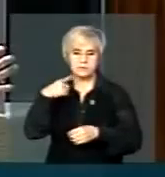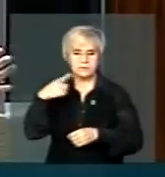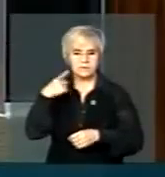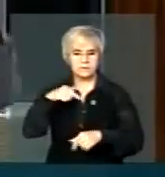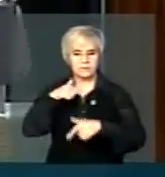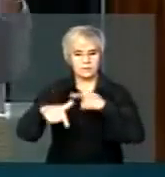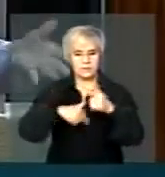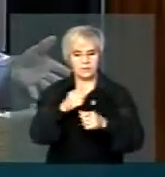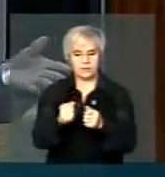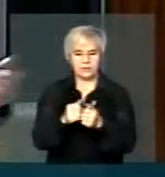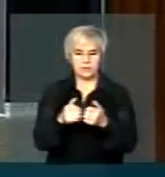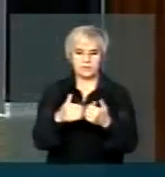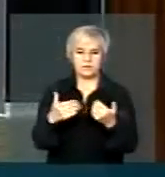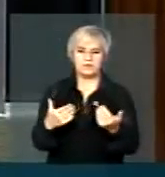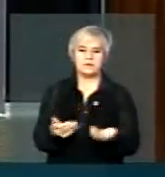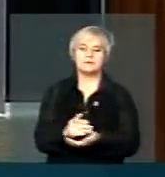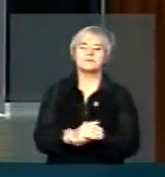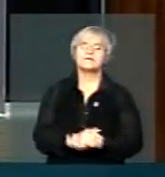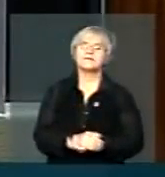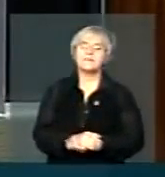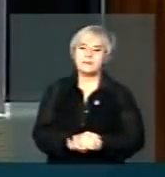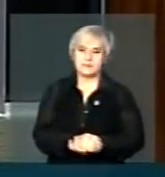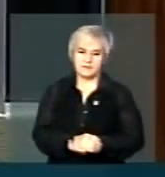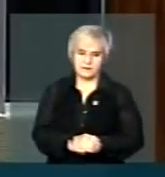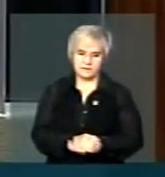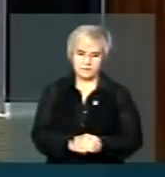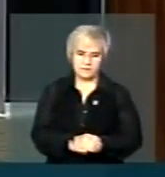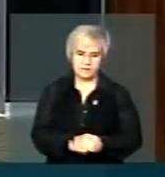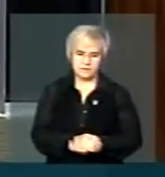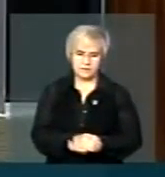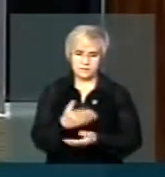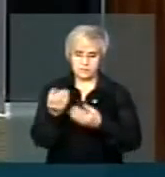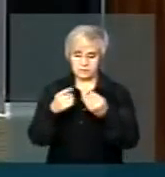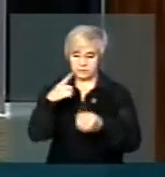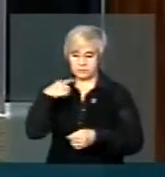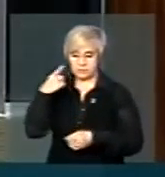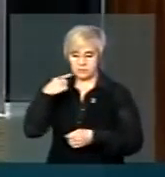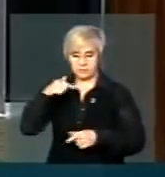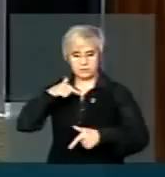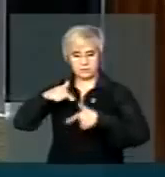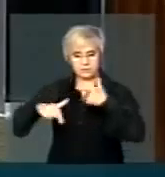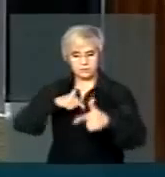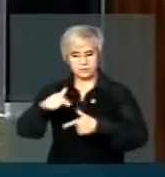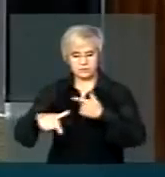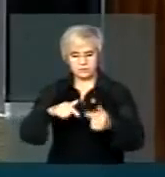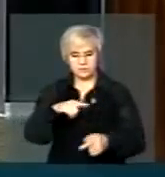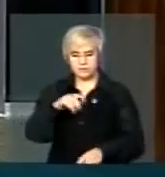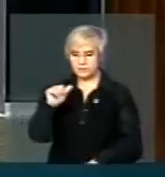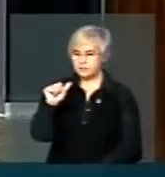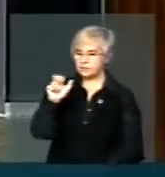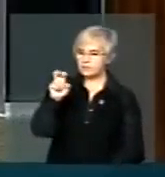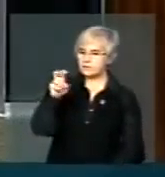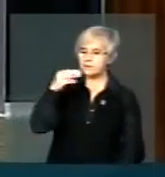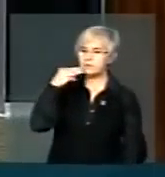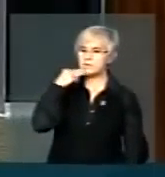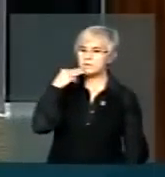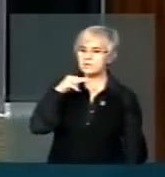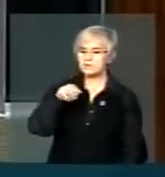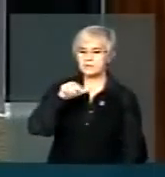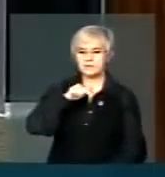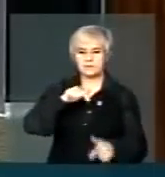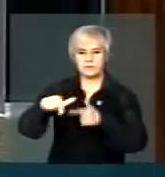Daniel. Eu sei que o Partido de V. Exª foi contra, mas como advogado trabalhista. São 15 milhões de